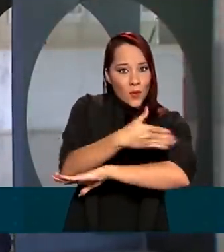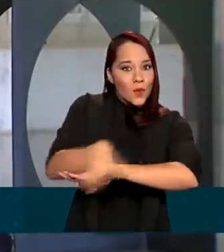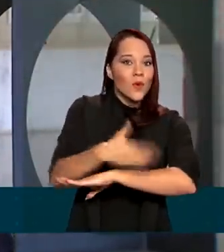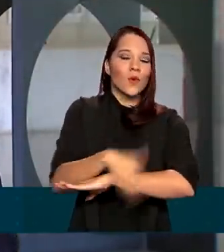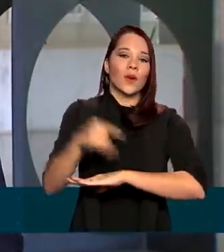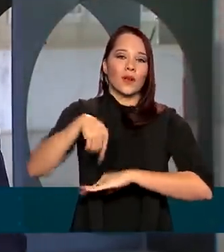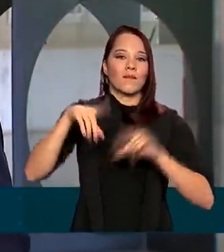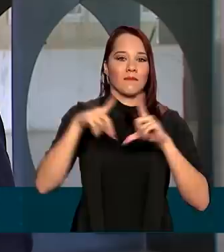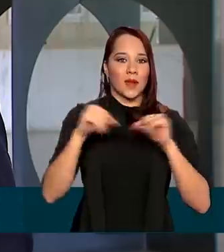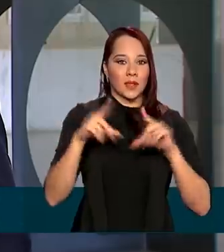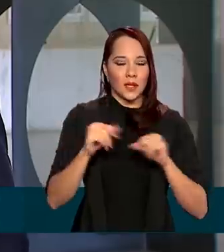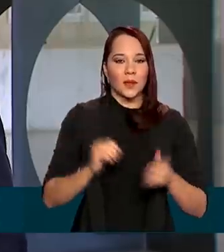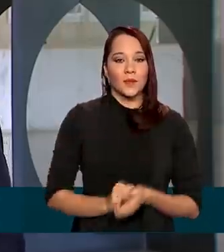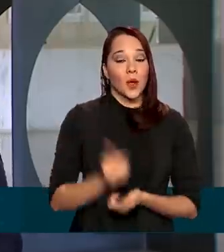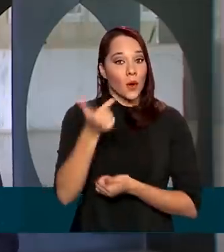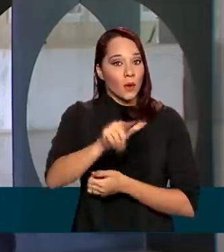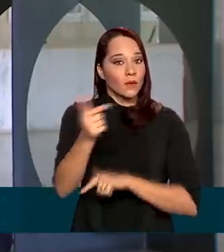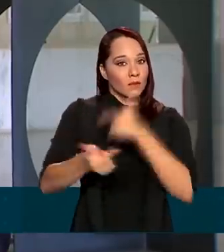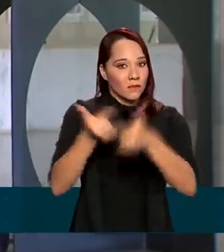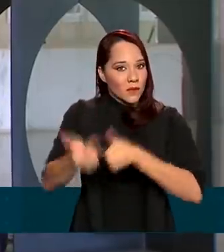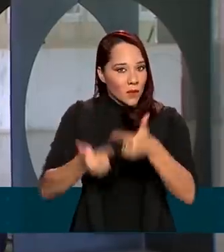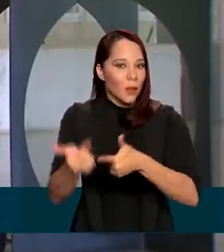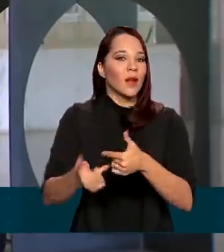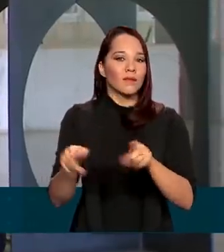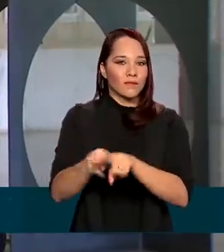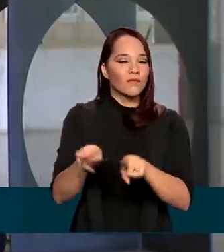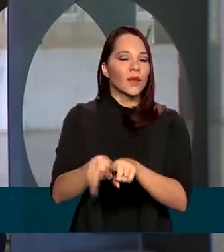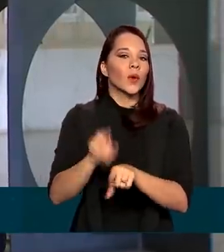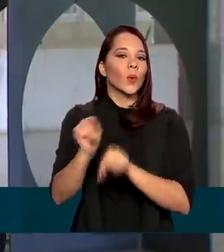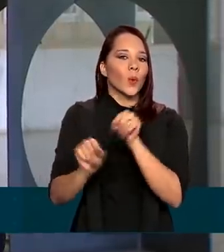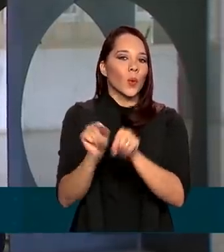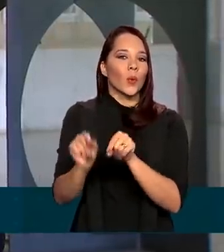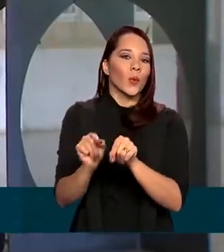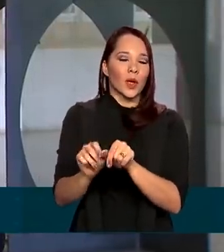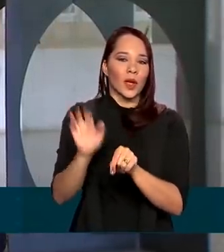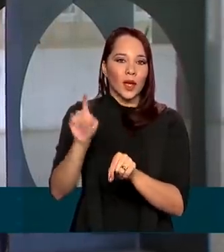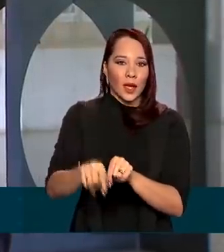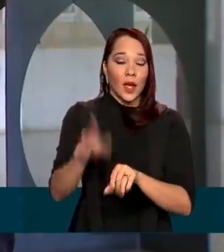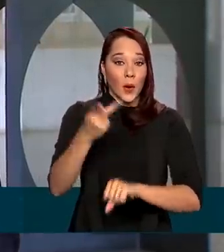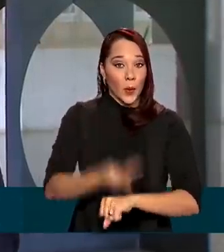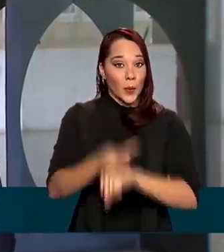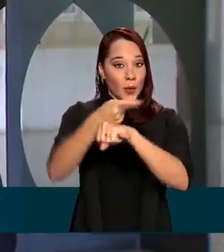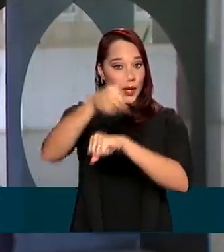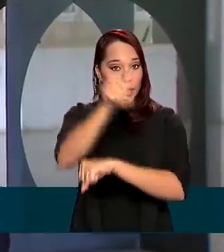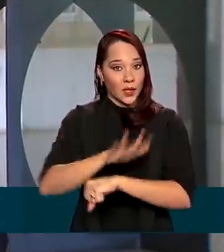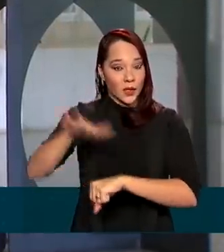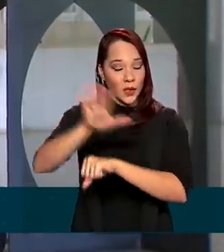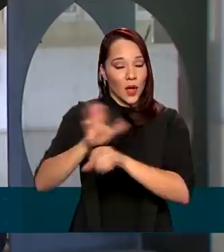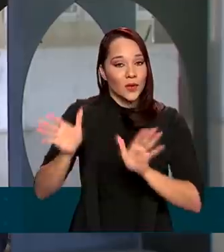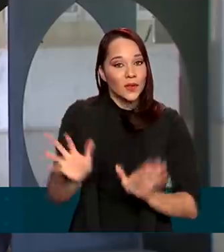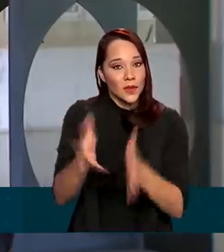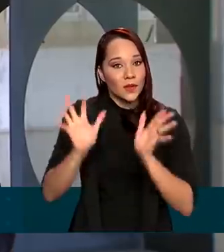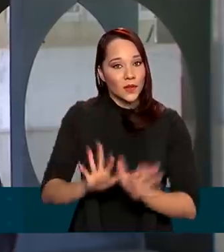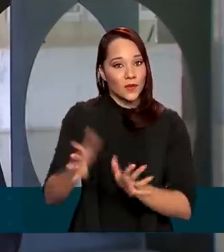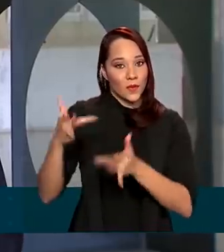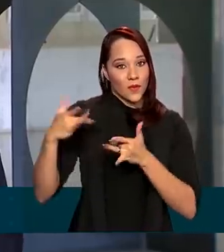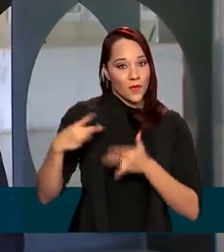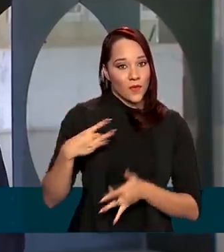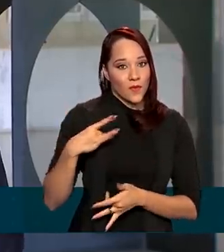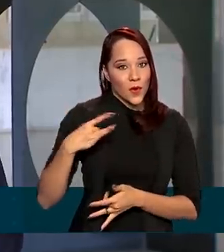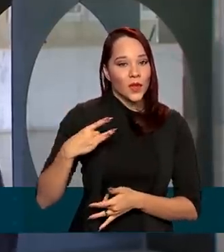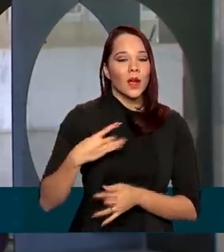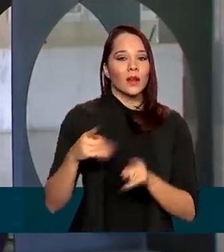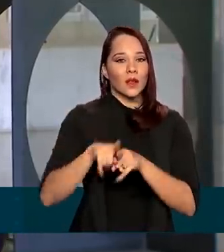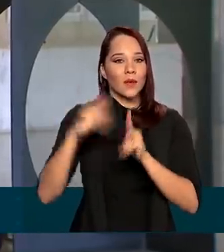Distrito Federal. Outras ações desse programa são o Prêmio Nacional de Incentivo ao Voluntariado e um